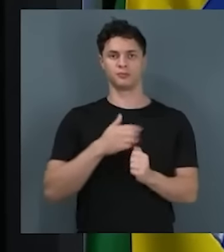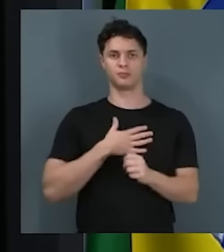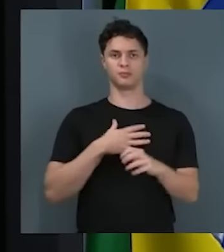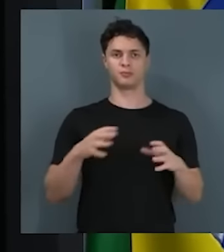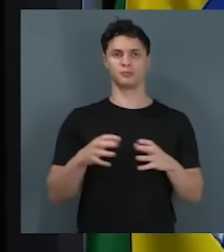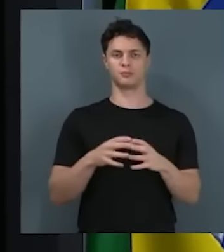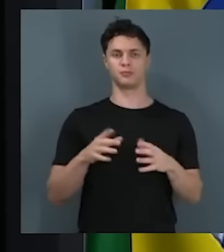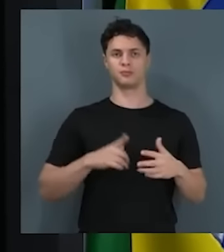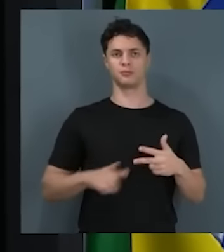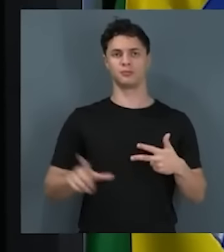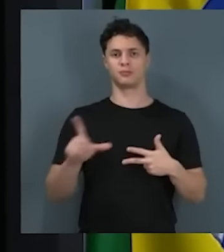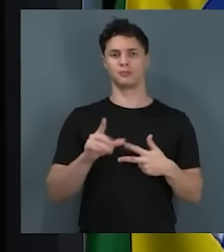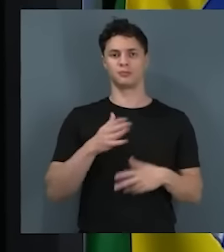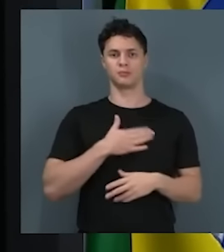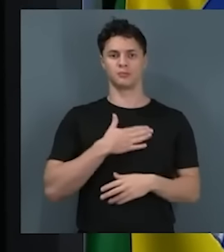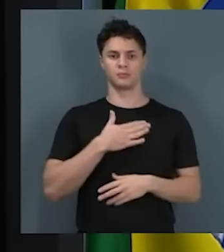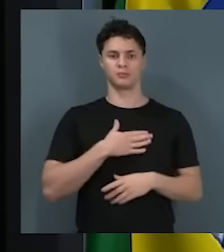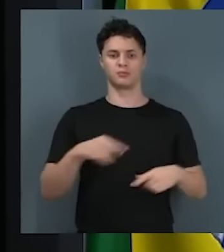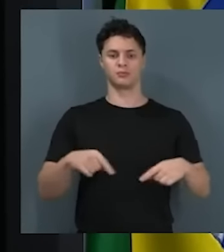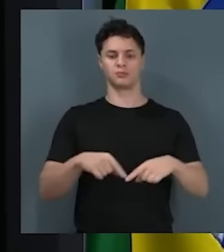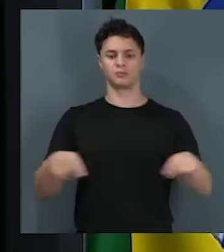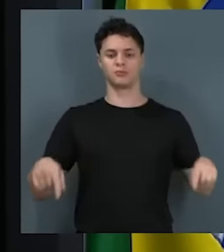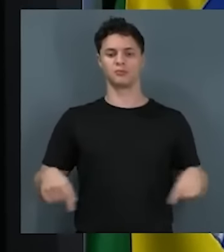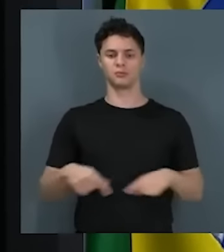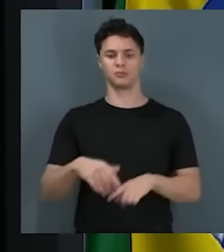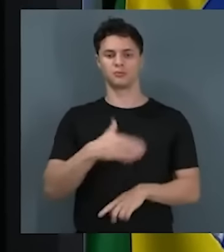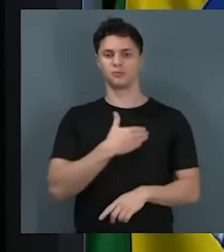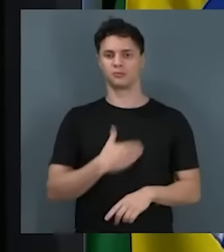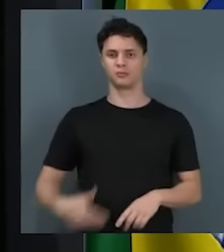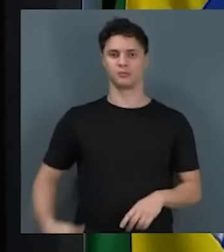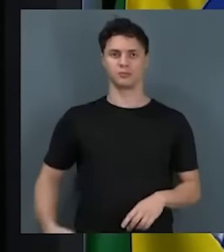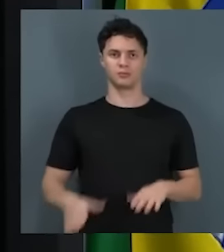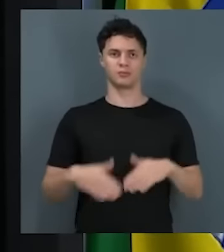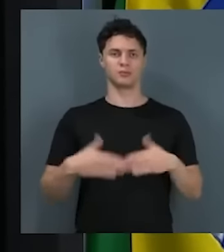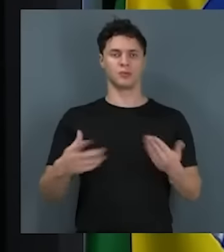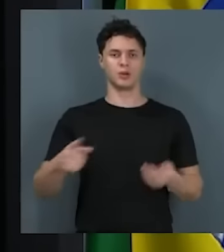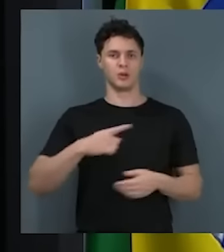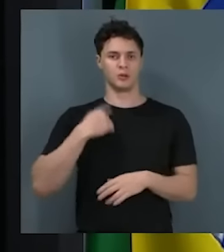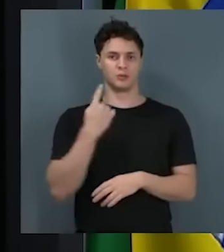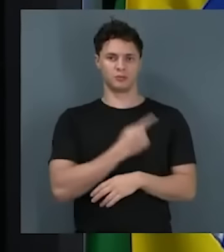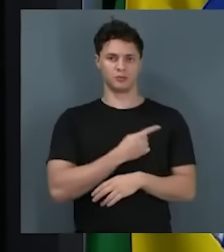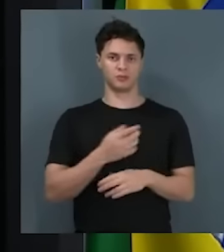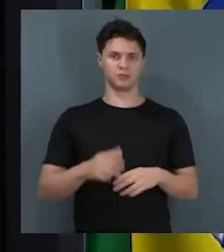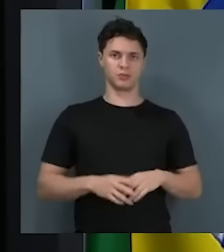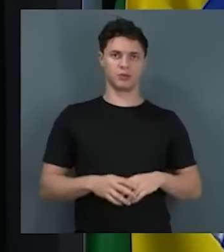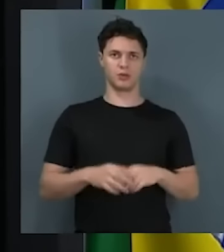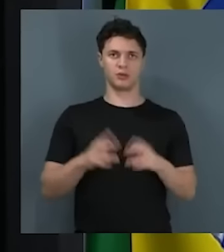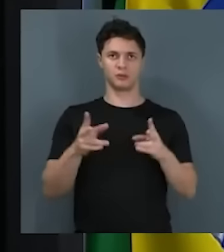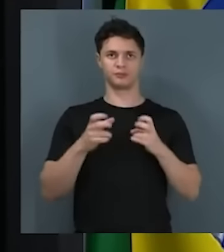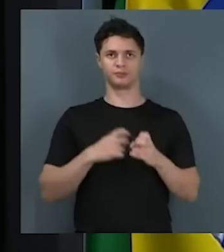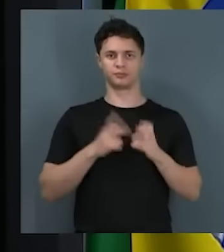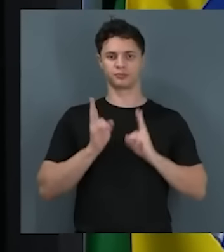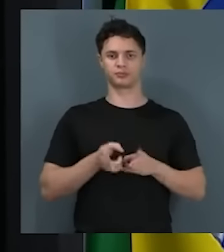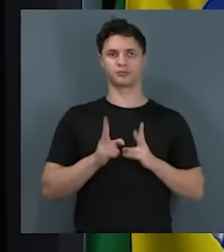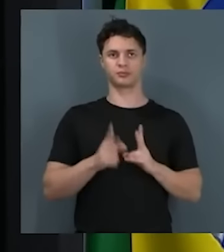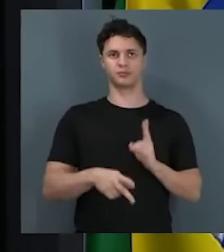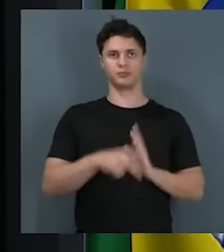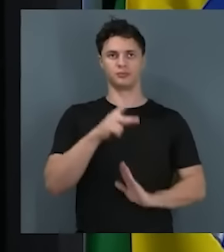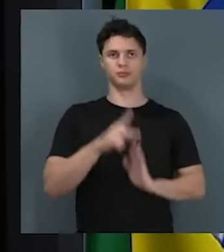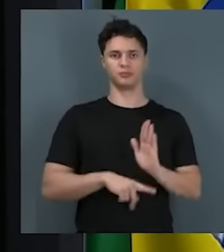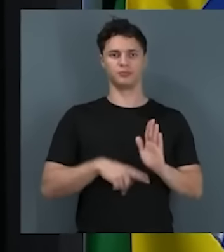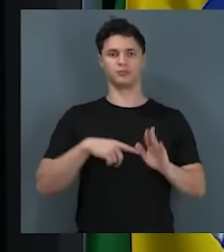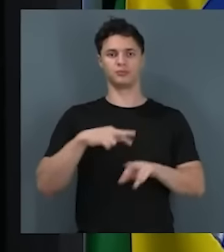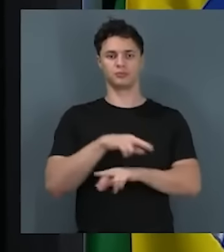legislativa, o meu gabinete, governo, enfim, ouvimos um projeto construído a várias